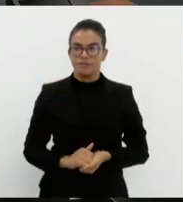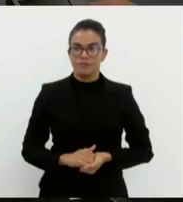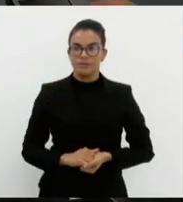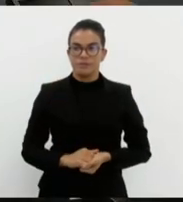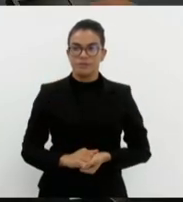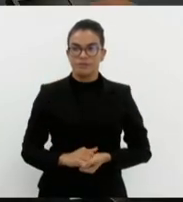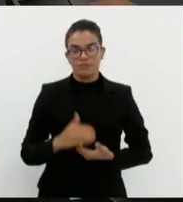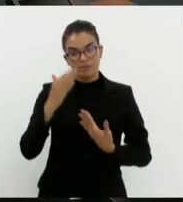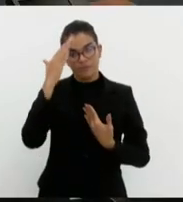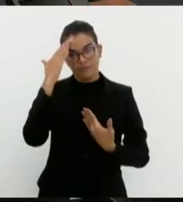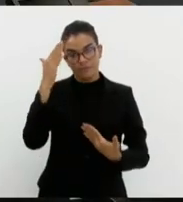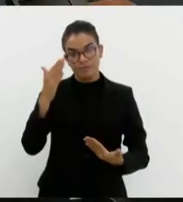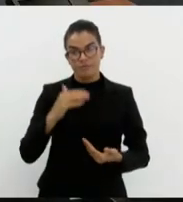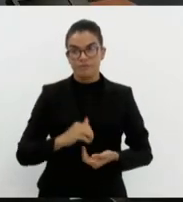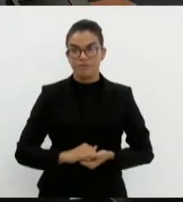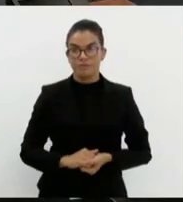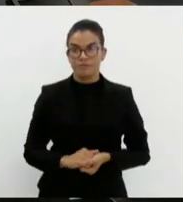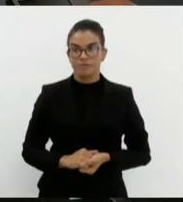Obrigada, gente.